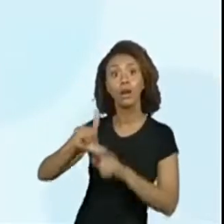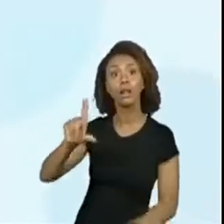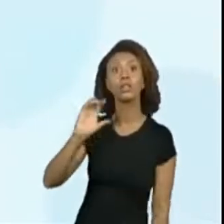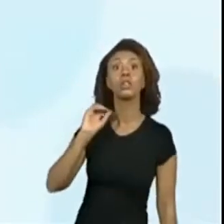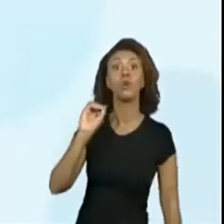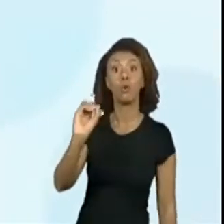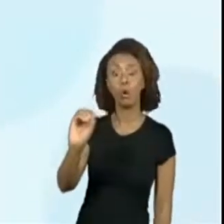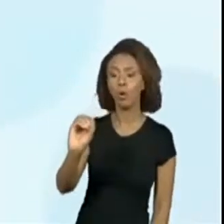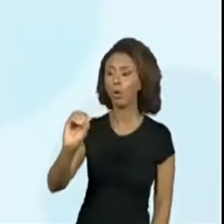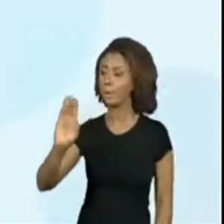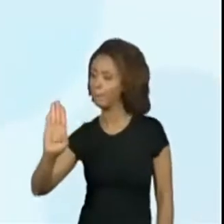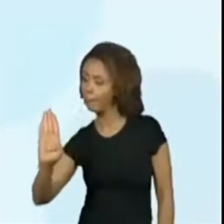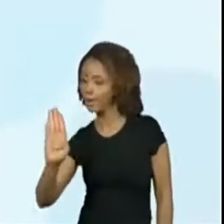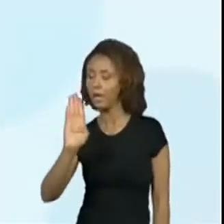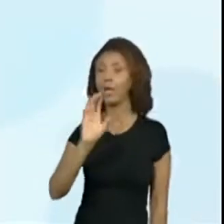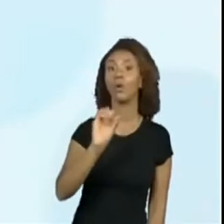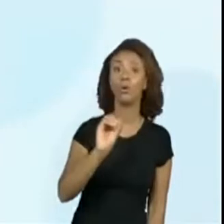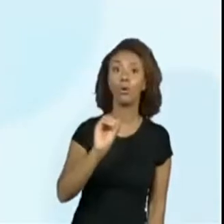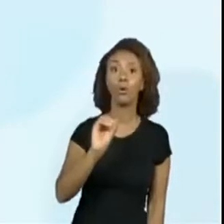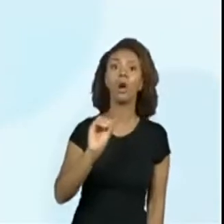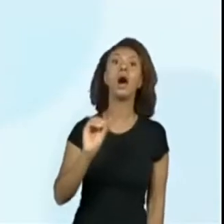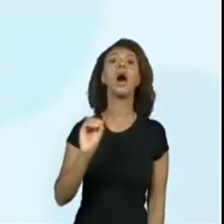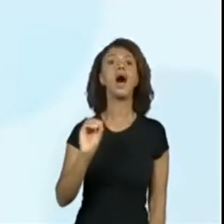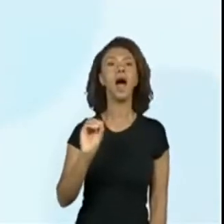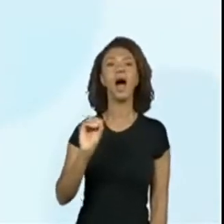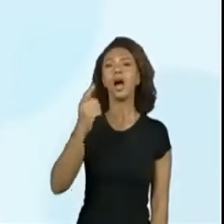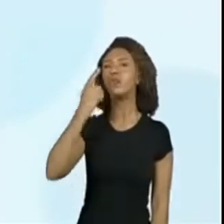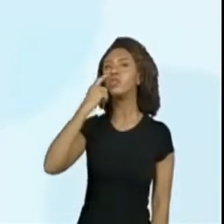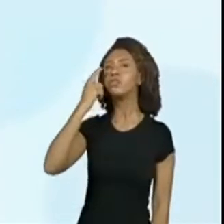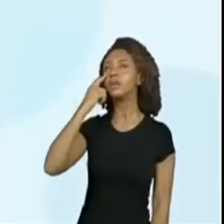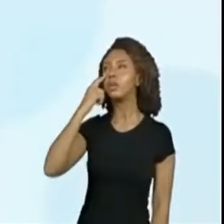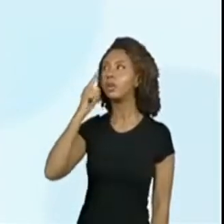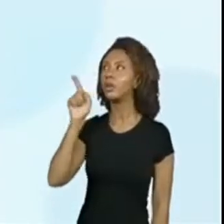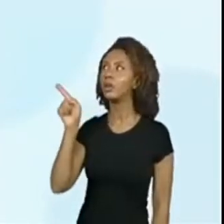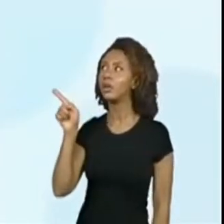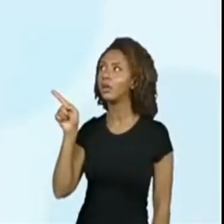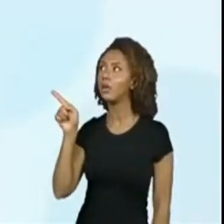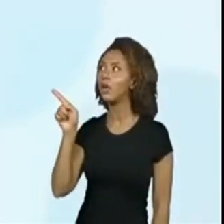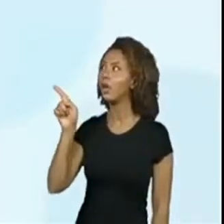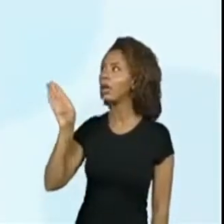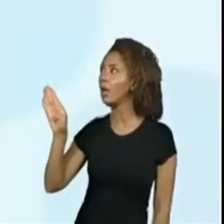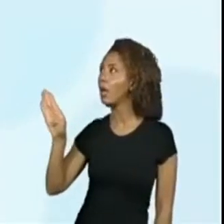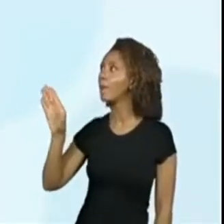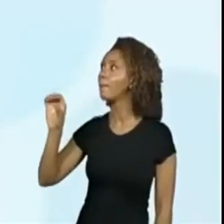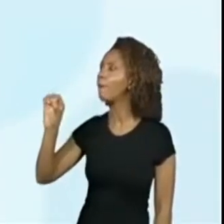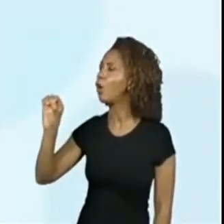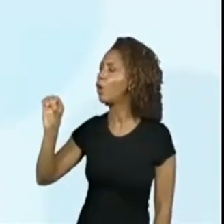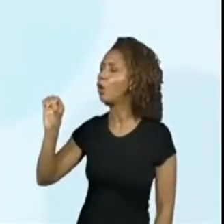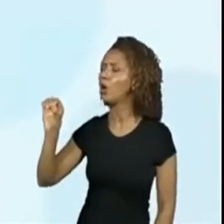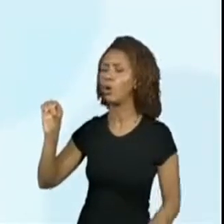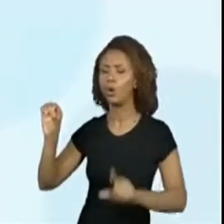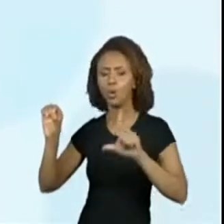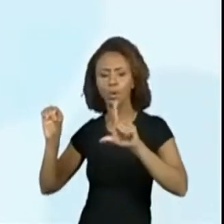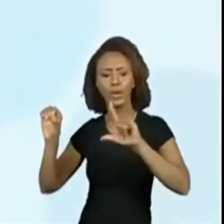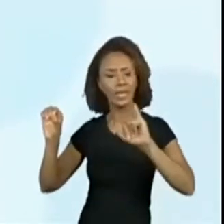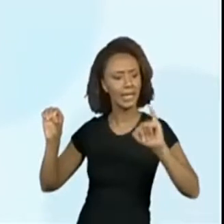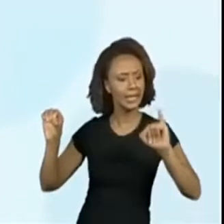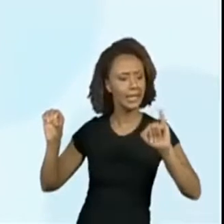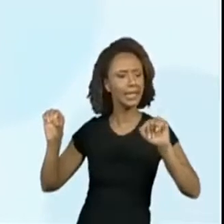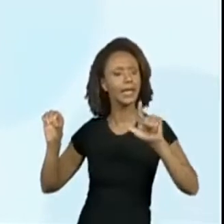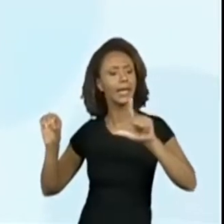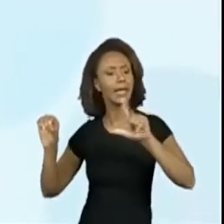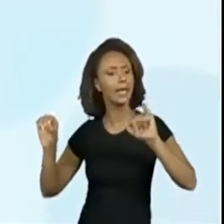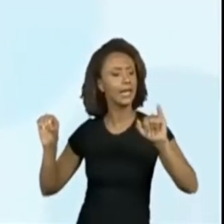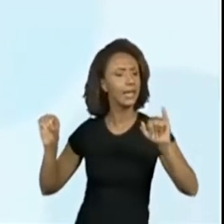vai formar BO. Então, vamos lá ler, Professora Vivi, ó. BO. O LI é o LI da professora Aline.